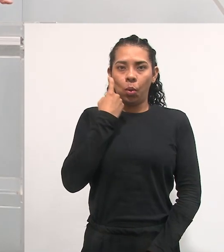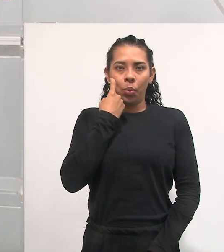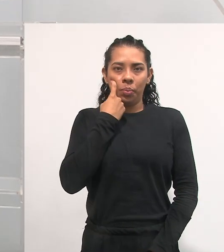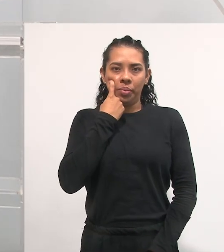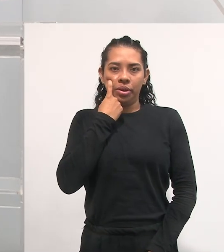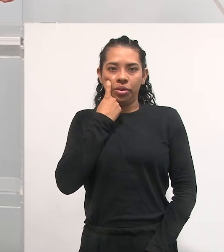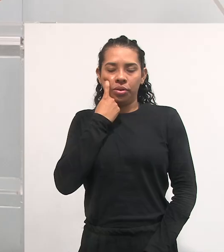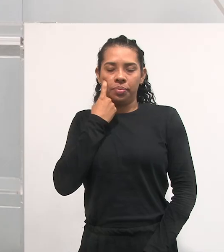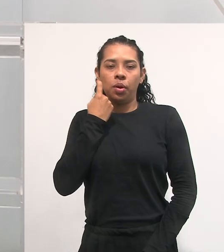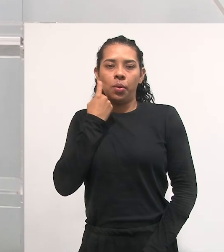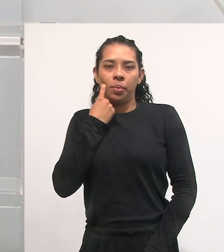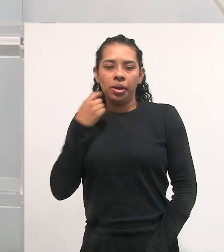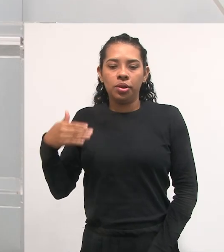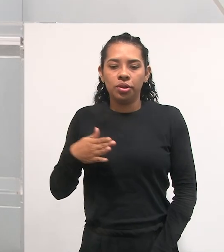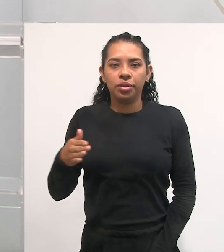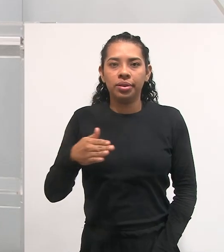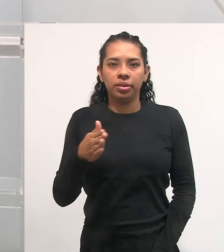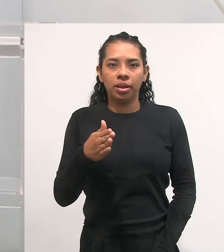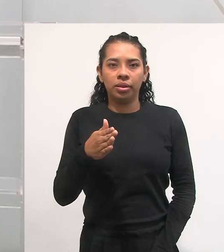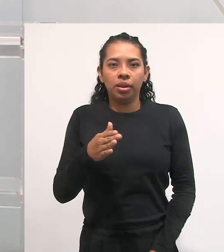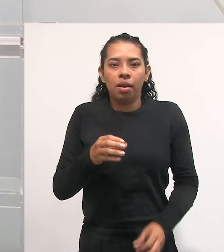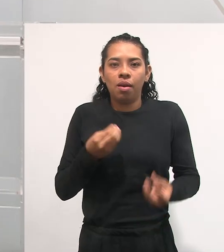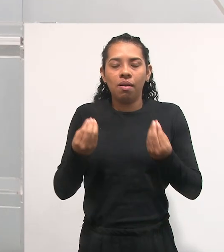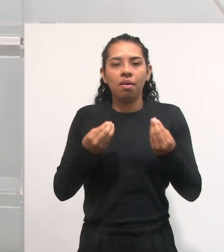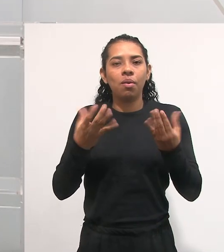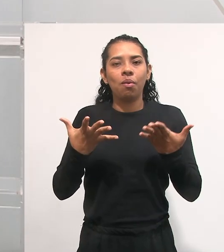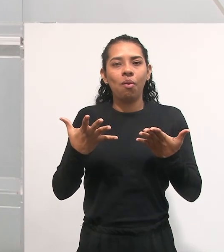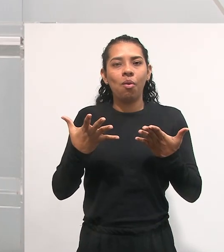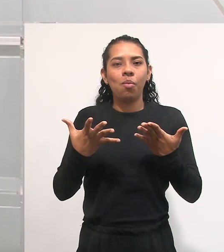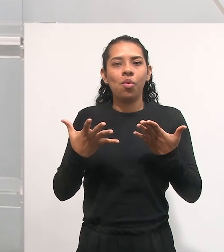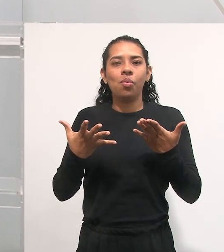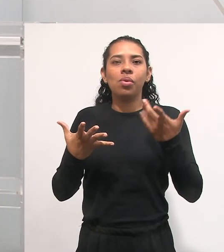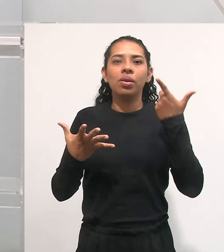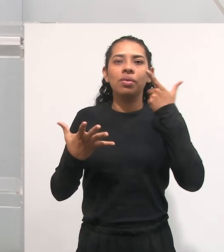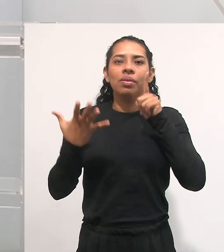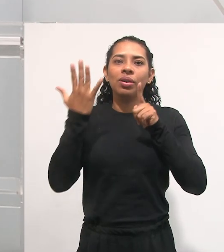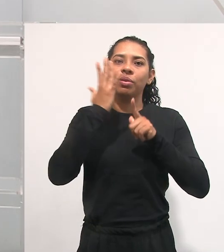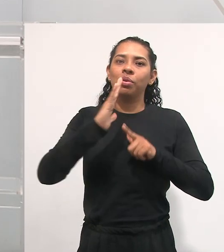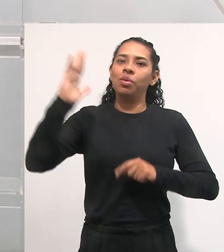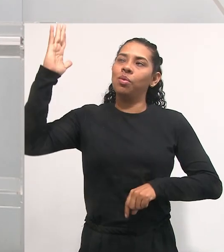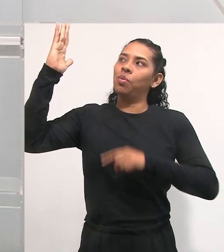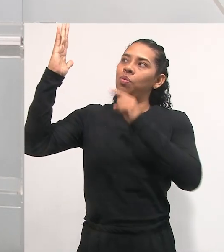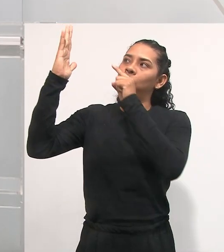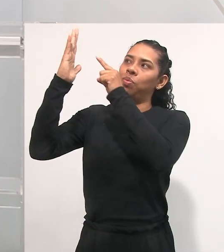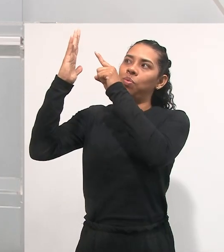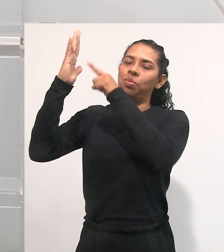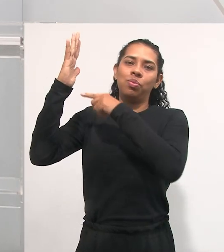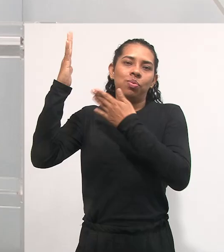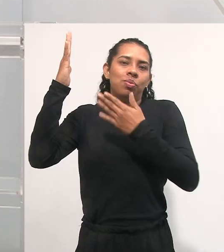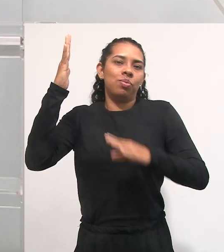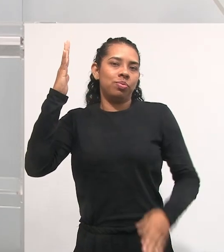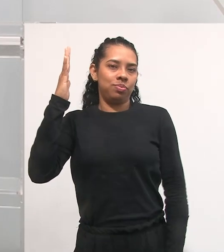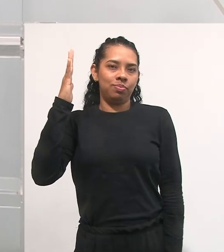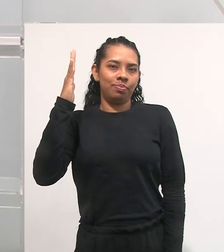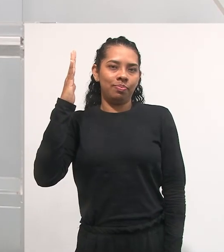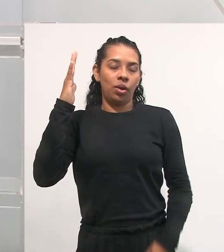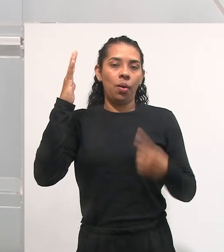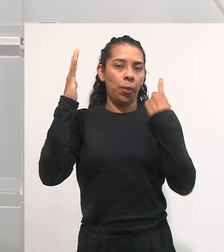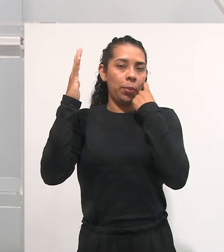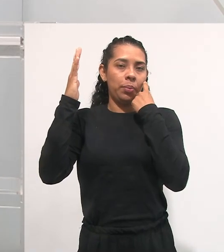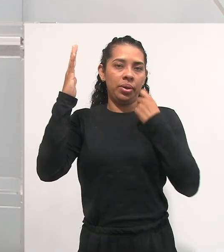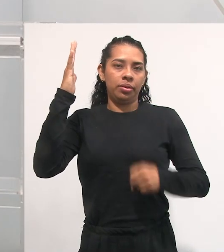portanto, ele não tem braços, não tem pernas, não tem como escalar uma árvore. Como que eu faria para ele poder chegar pelo menos ao